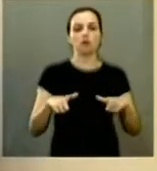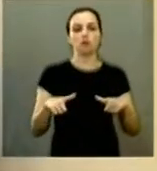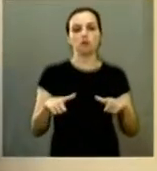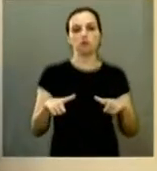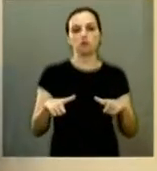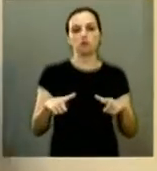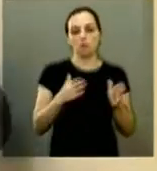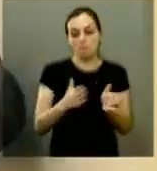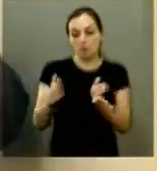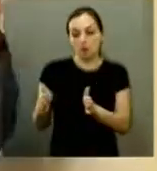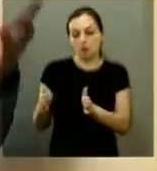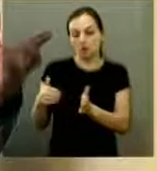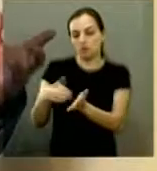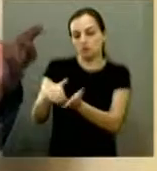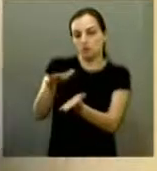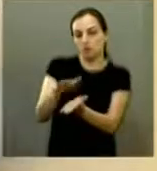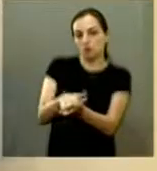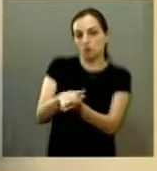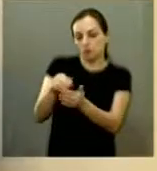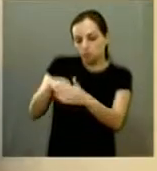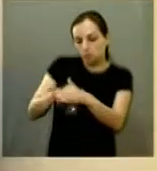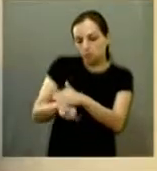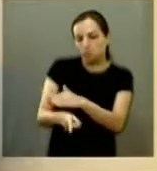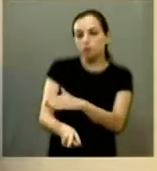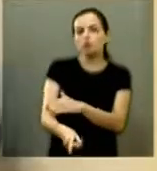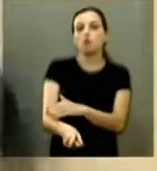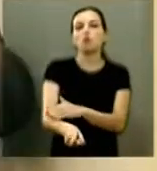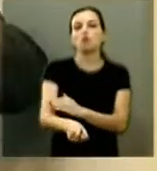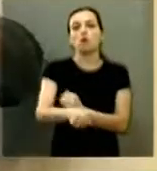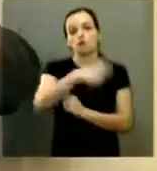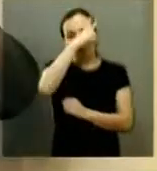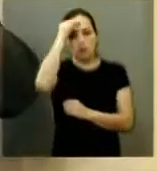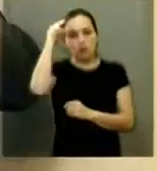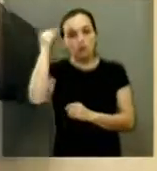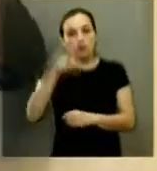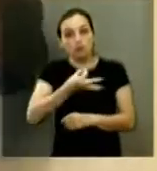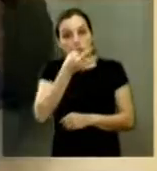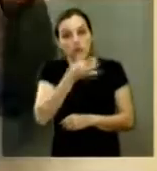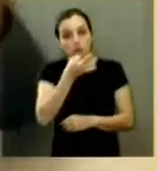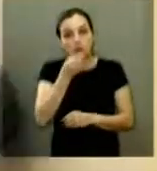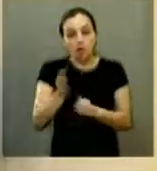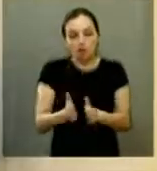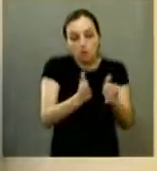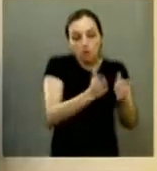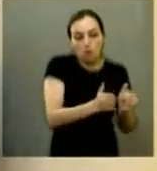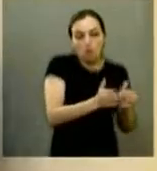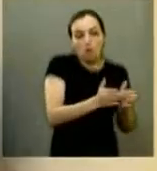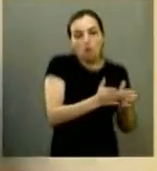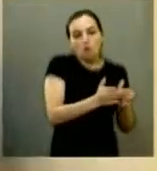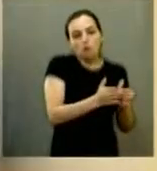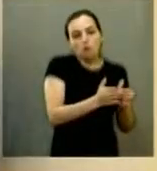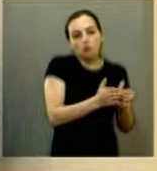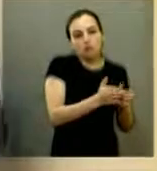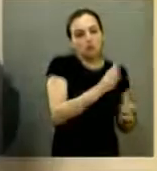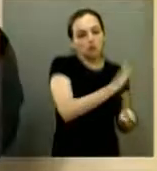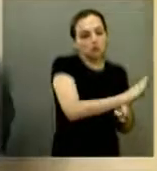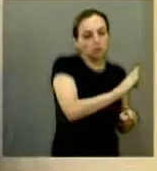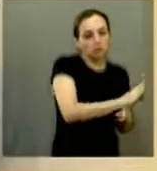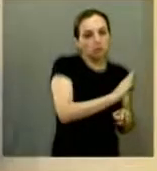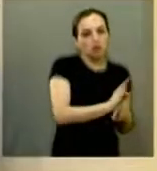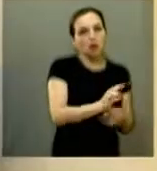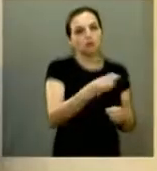parte dessa multa vai para o fundo e até o prefeito sugeriu que parte revertesse lá para o ambulatório municipal